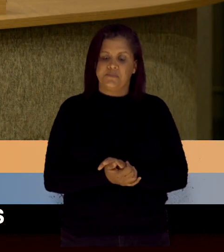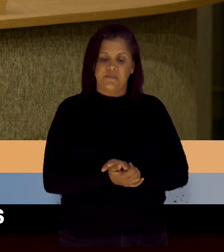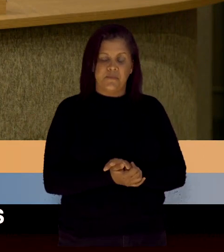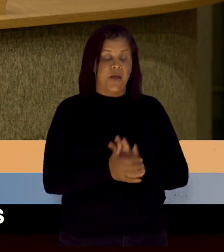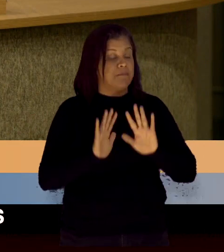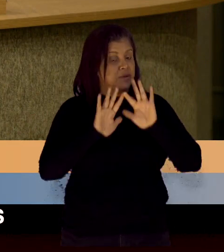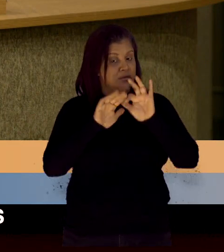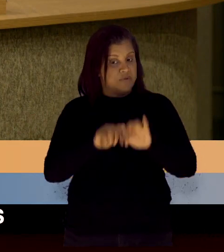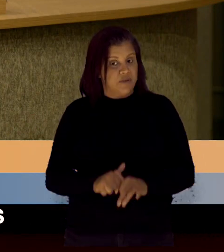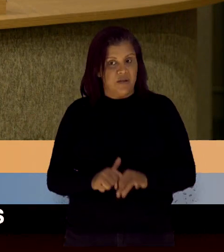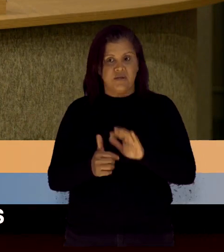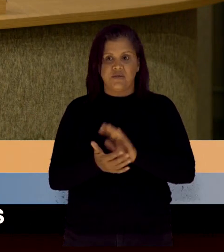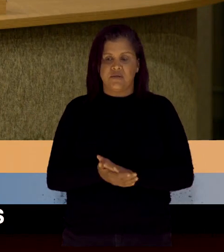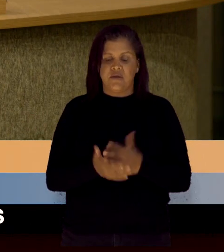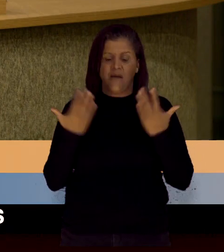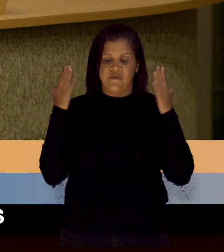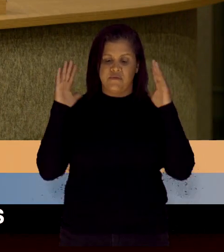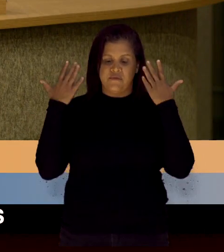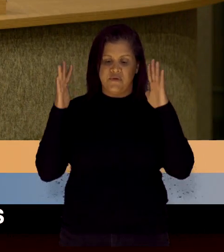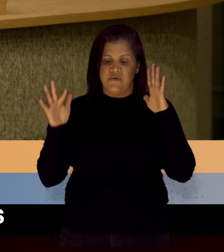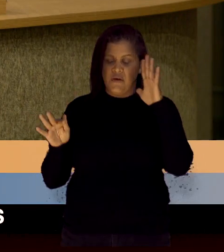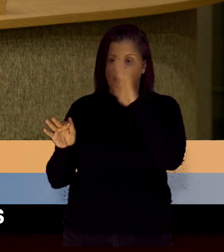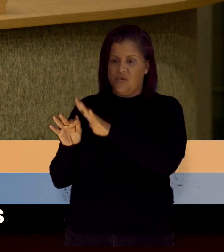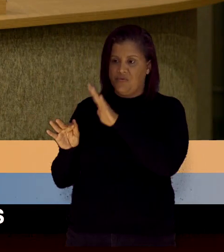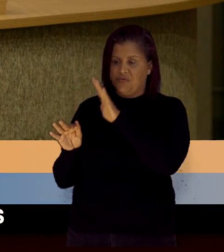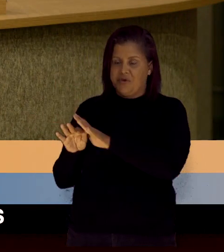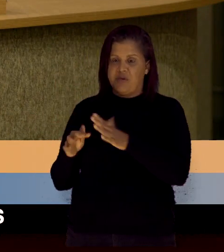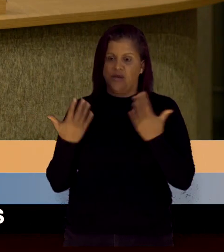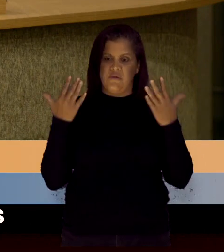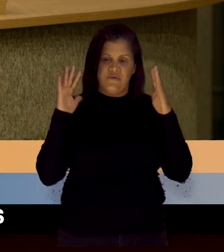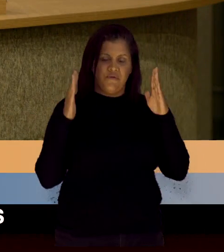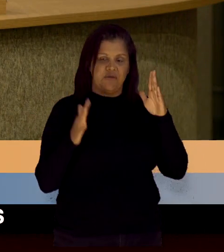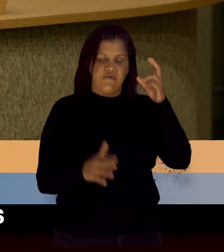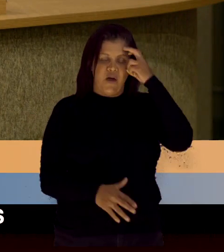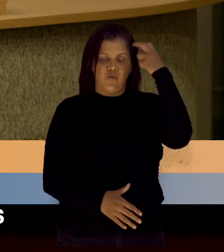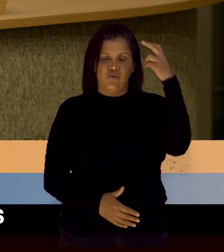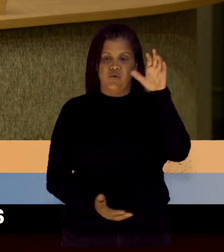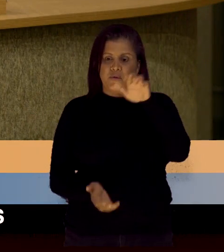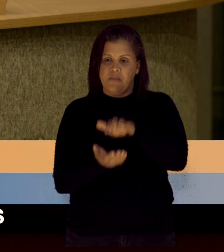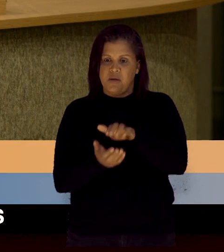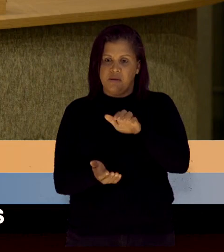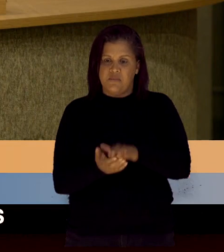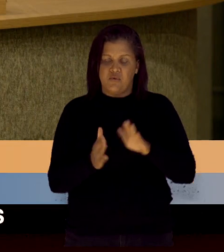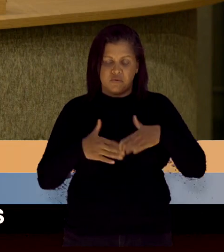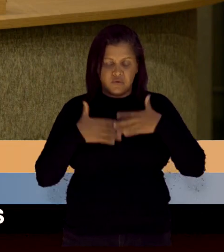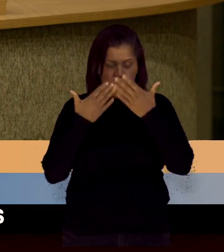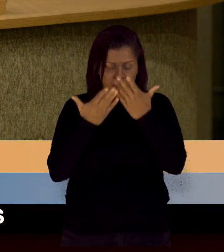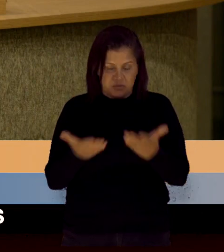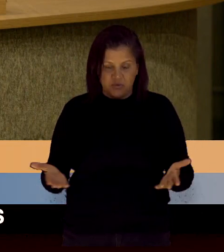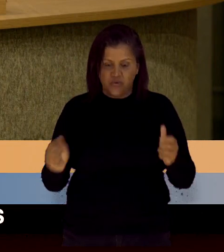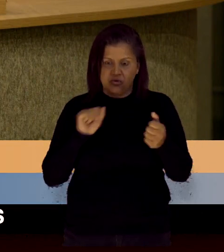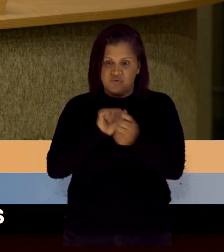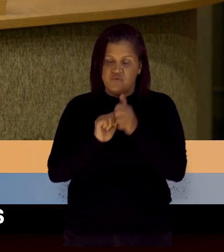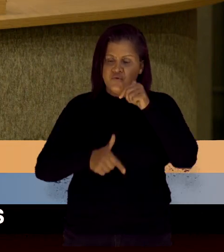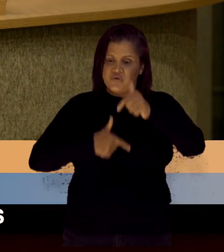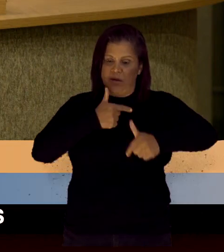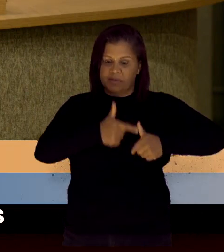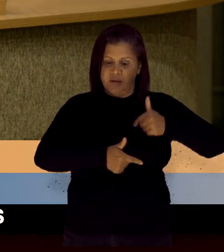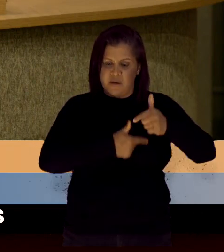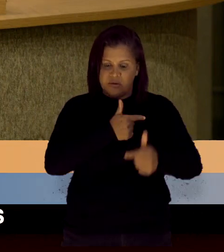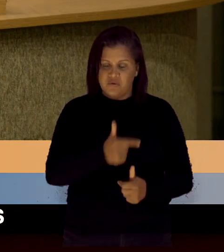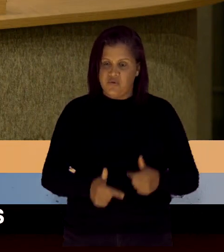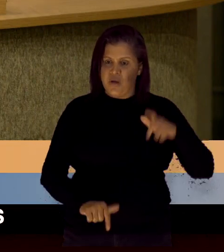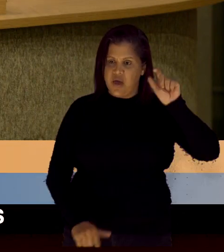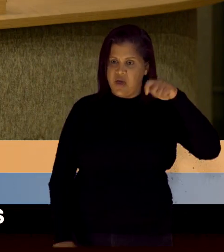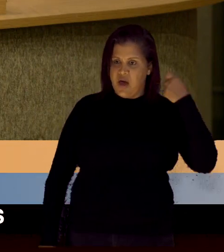Para finalizar, viva o FIG, viva a cultura de Pernambuco e sigo à disposição, junto aos trabalhadores e